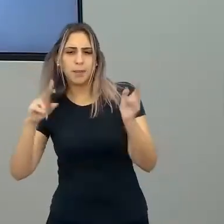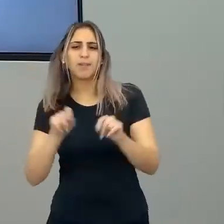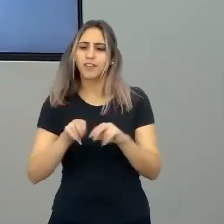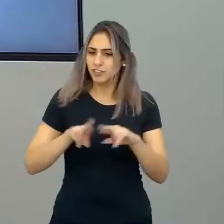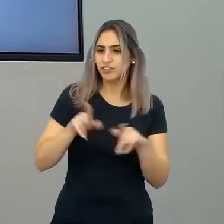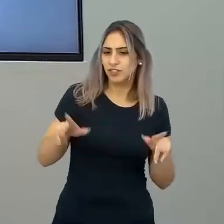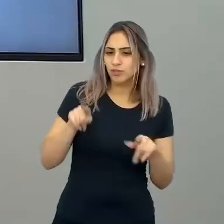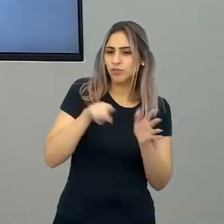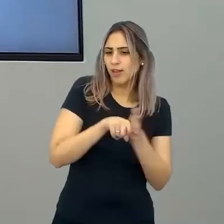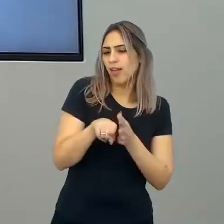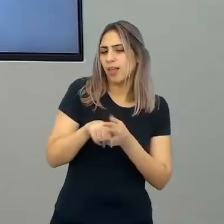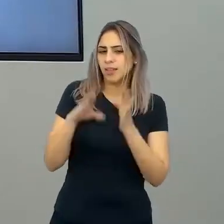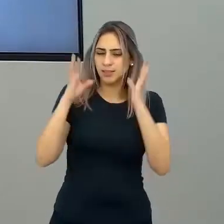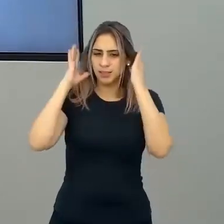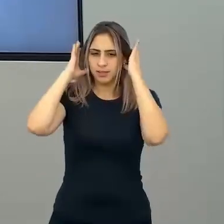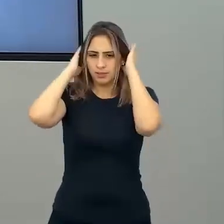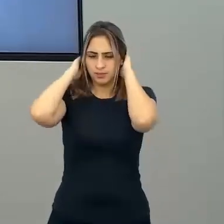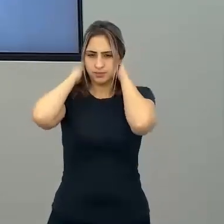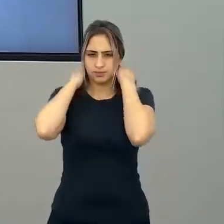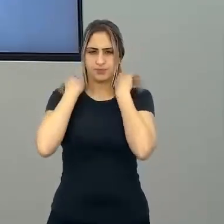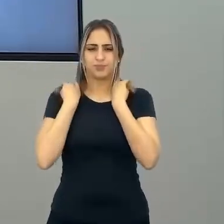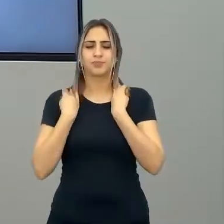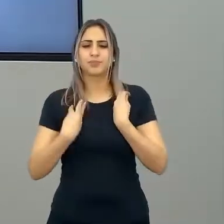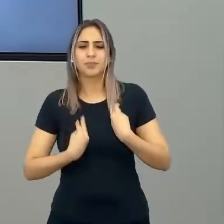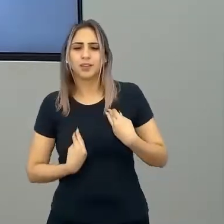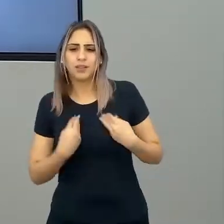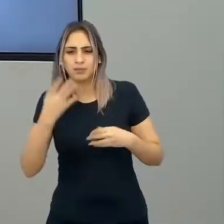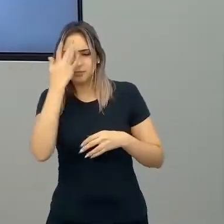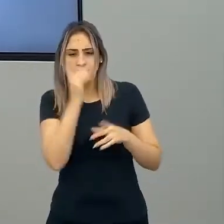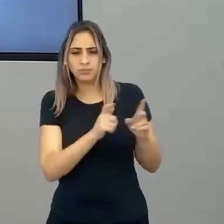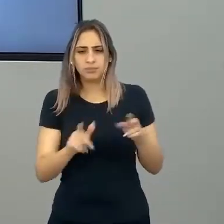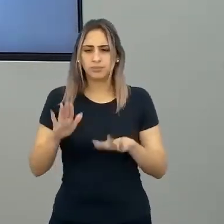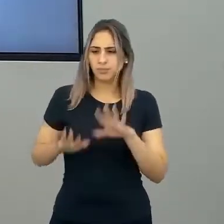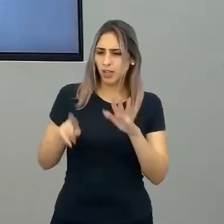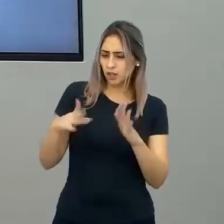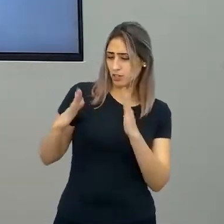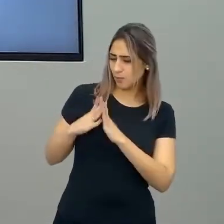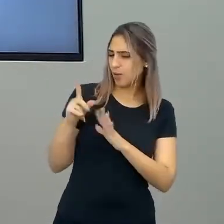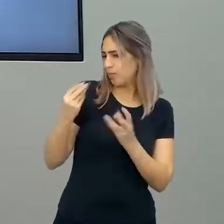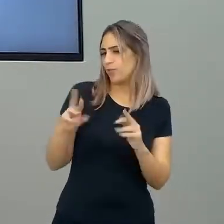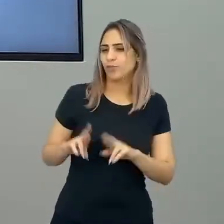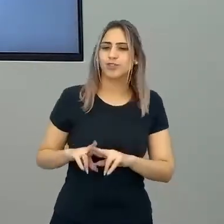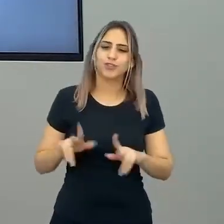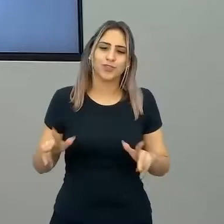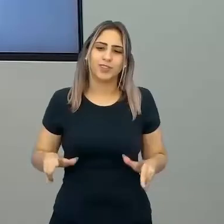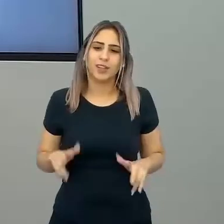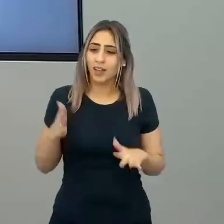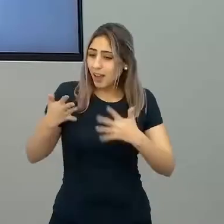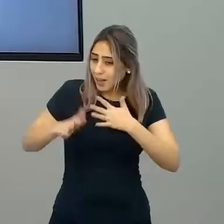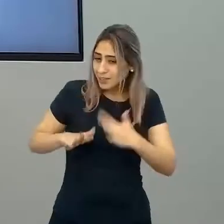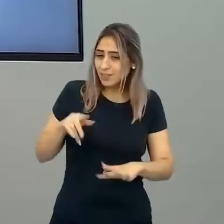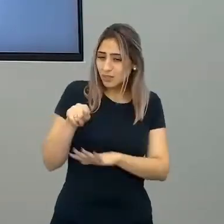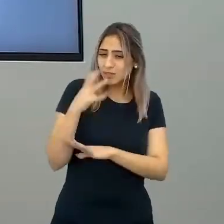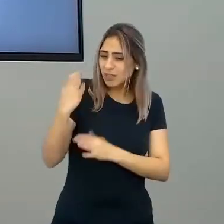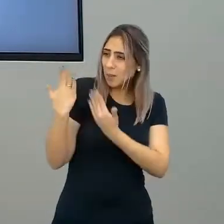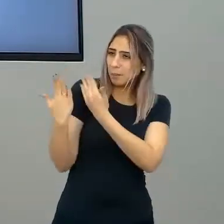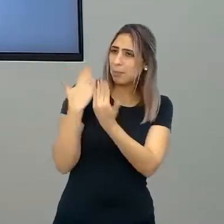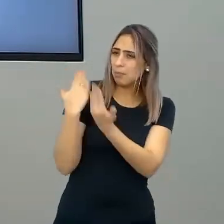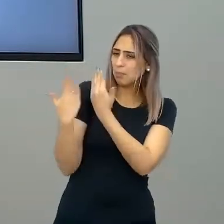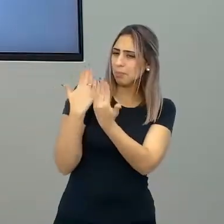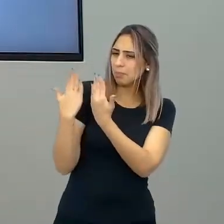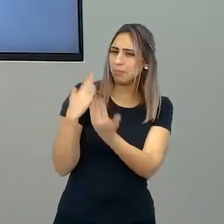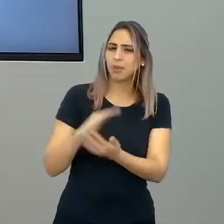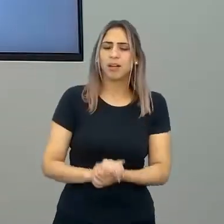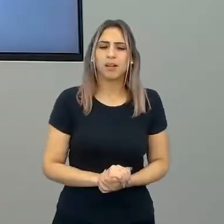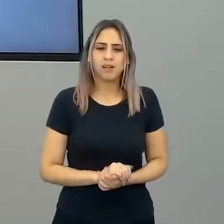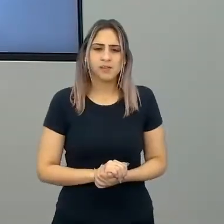no que você está analisando. Porque a vivência das pessoas, dependendo de onde elas moram, é muito diferente. E, às vezes, você quer comparar. Às vezes,